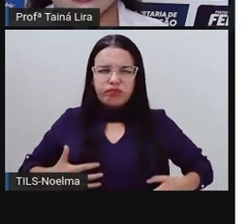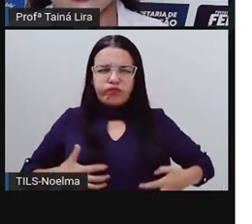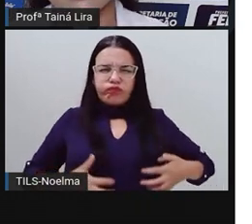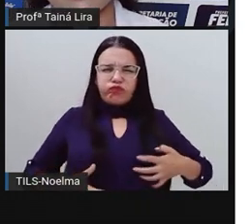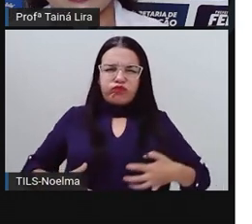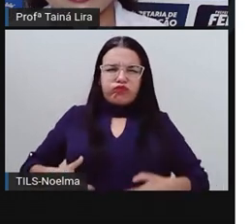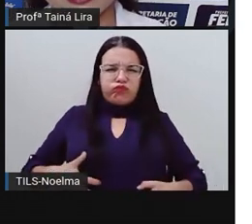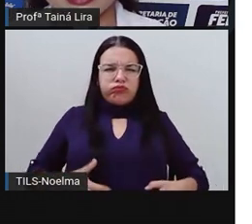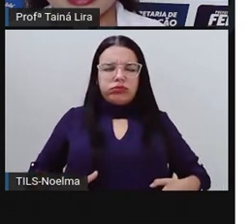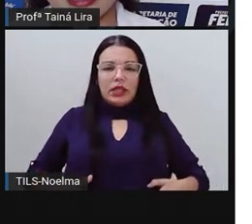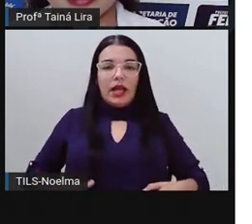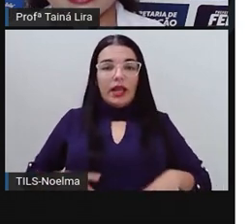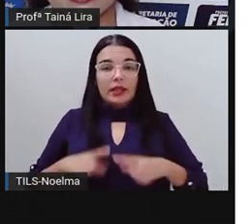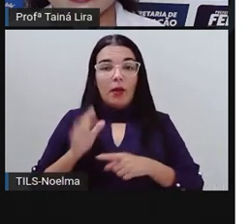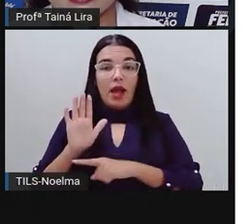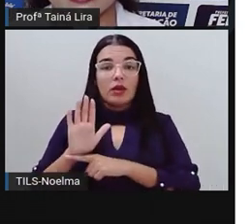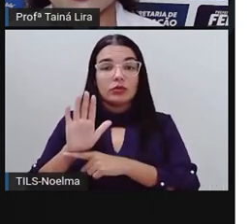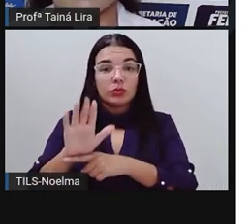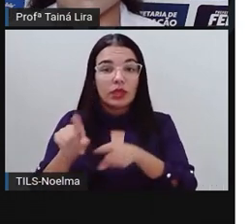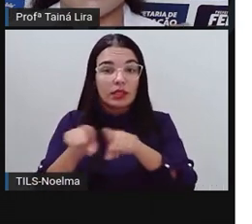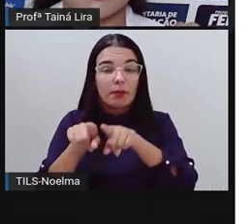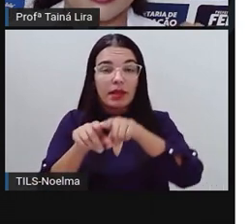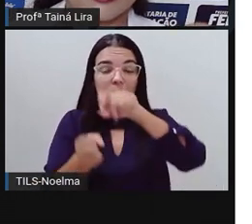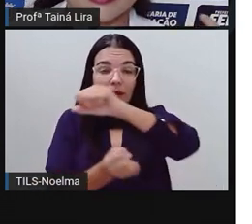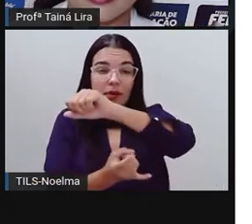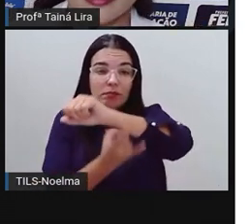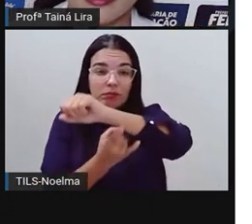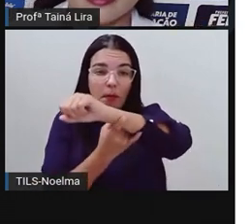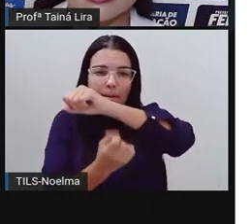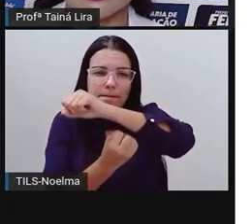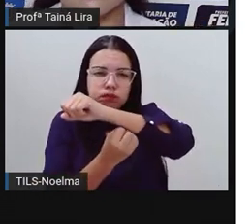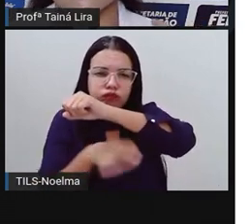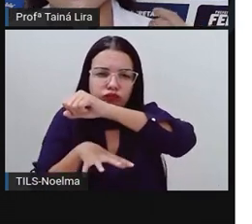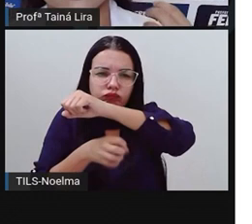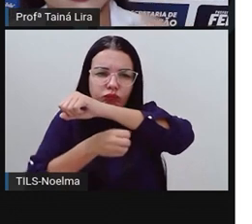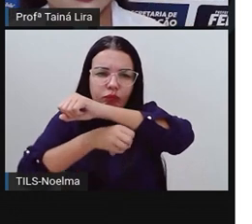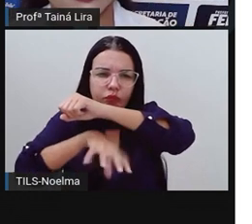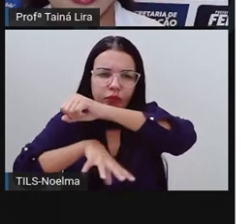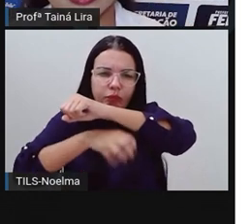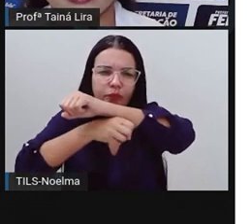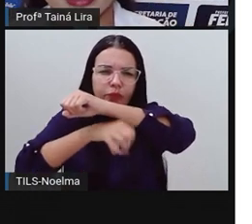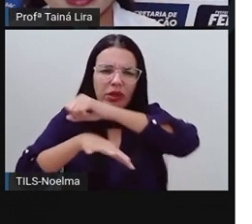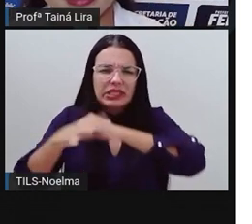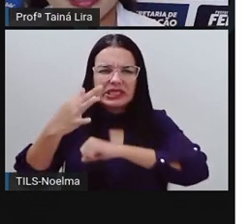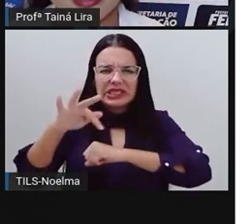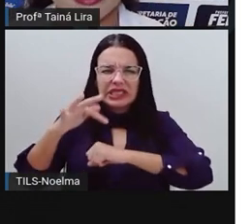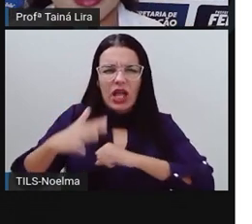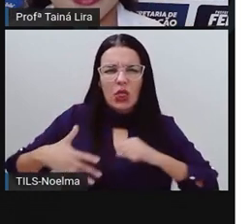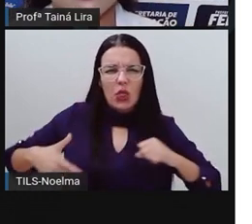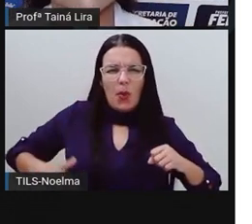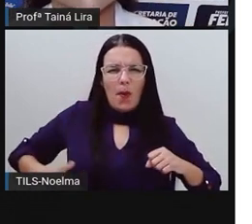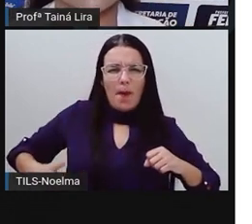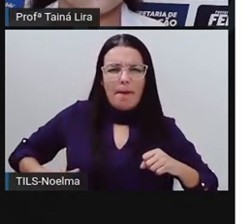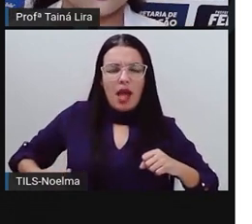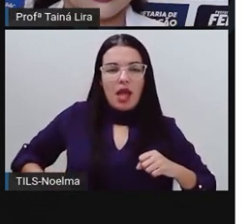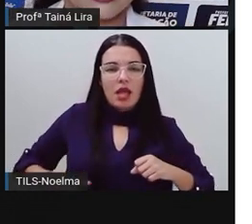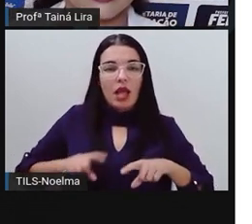tá? Ela vai auxiliar aí, né, quem tem problema aí com gases, quem sente muita dor aí na barriga, tá?